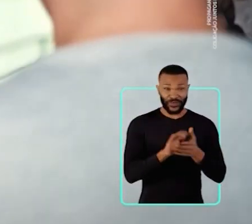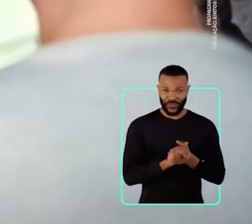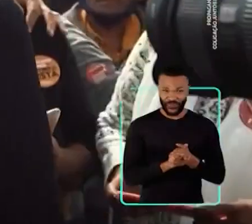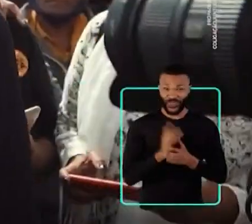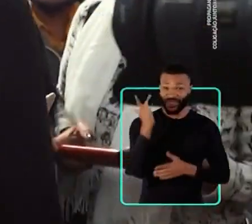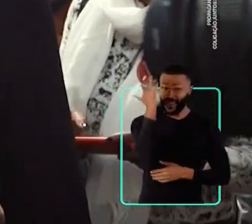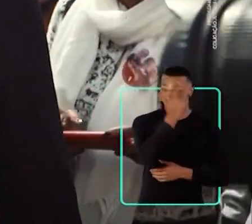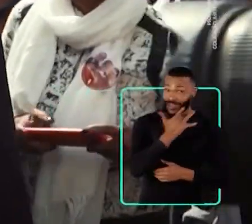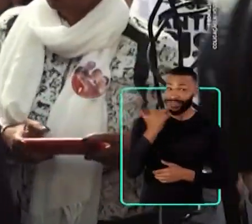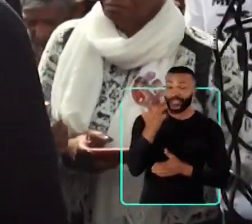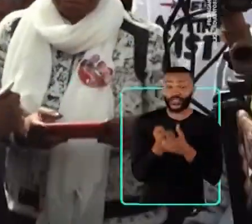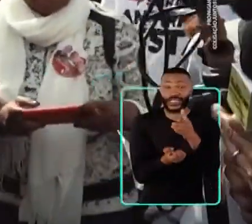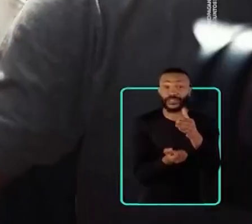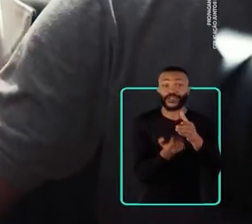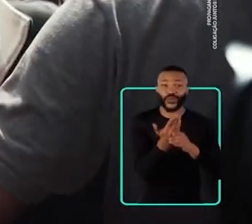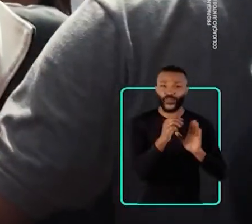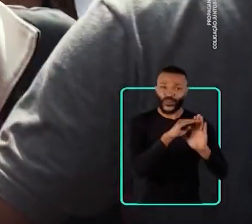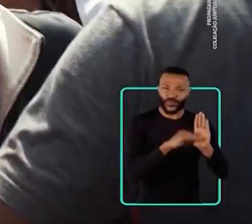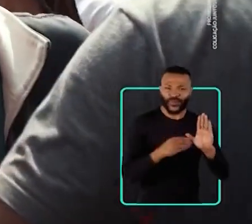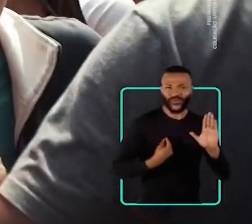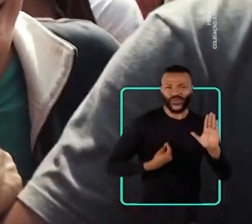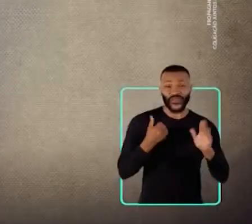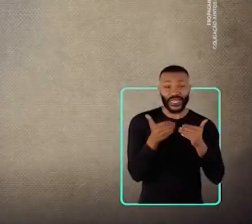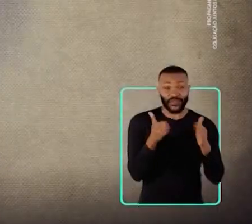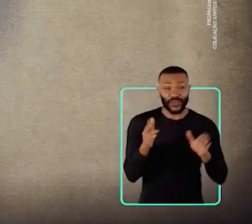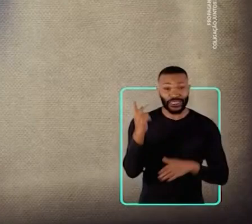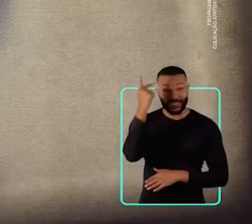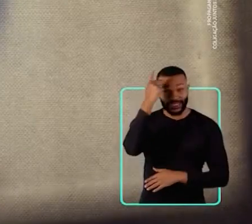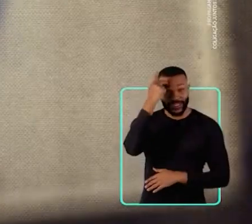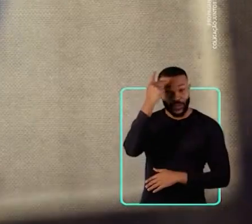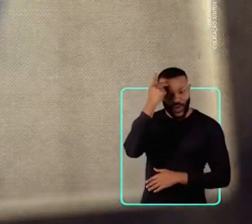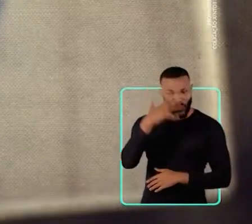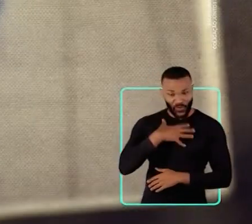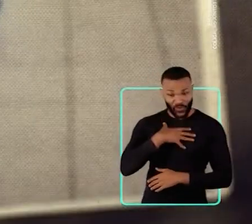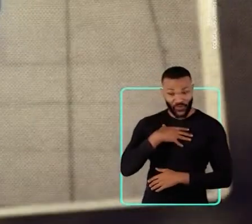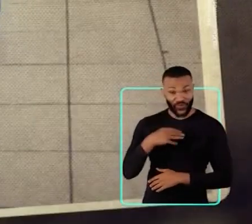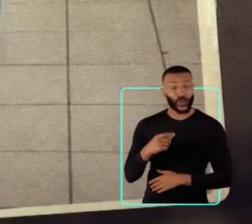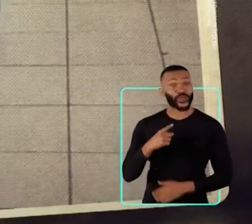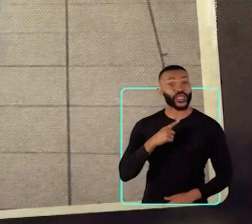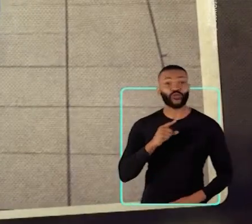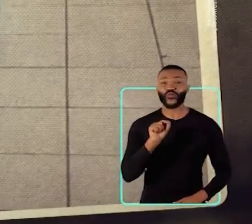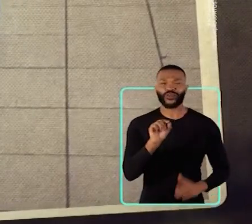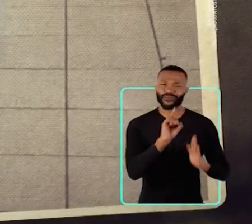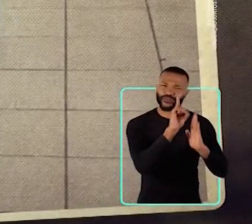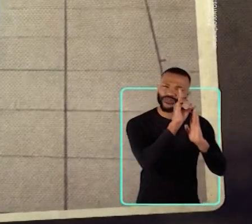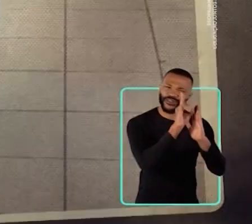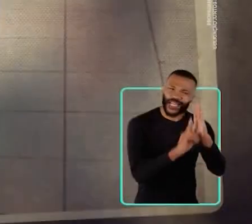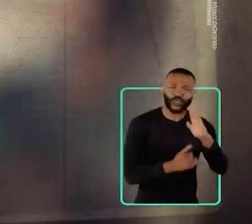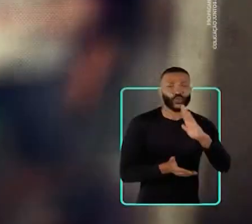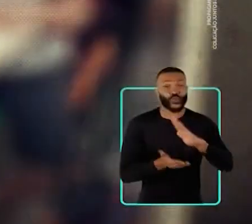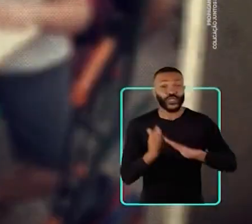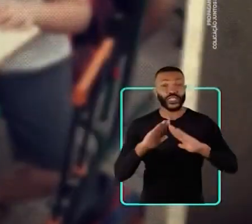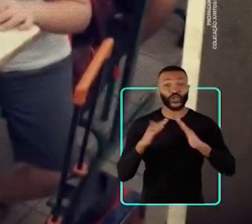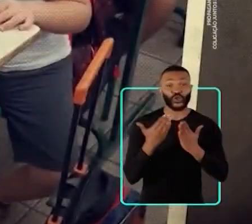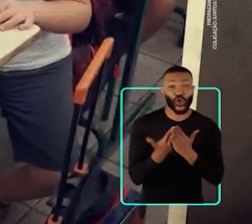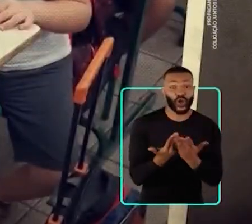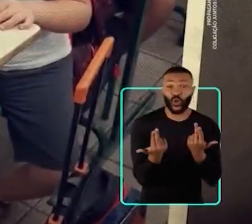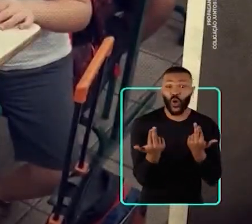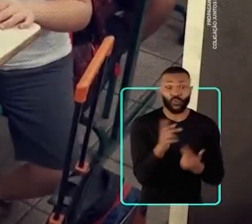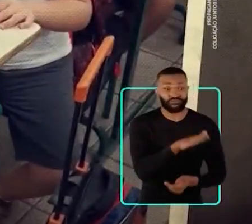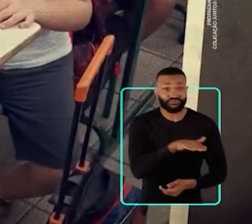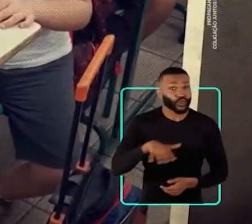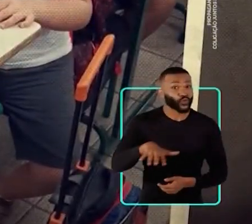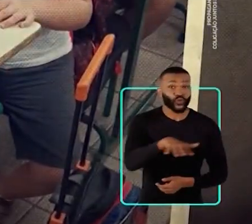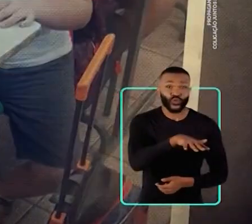Haddad que trouxe o programa Viver Sem Limite para São Paulo. E assim o meu filho teve garantido o seu direito de ir para a escola, como todas as